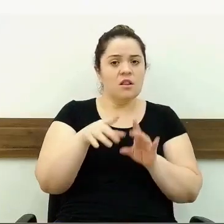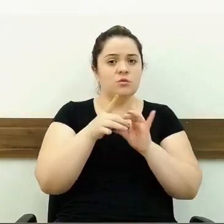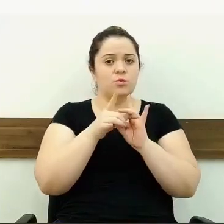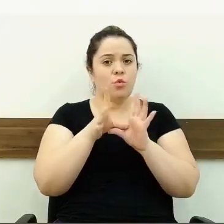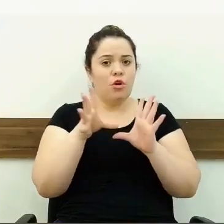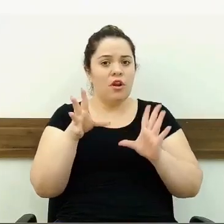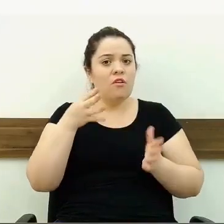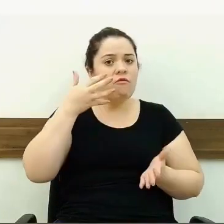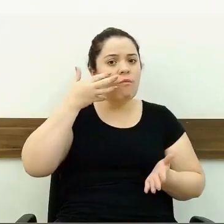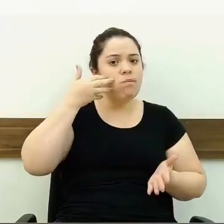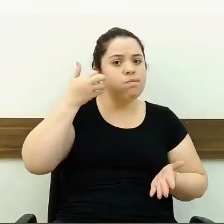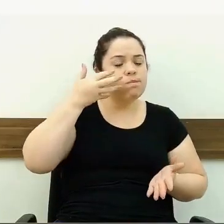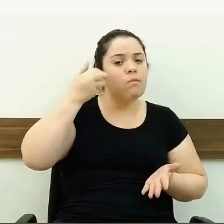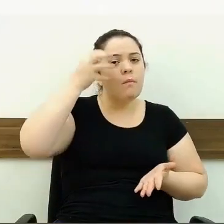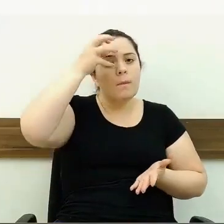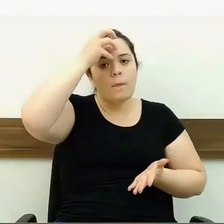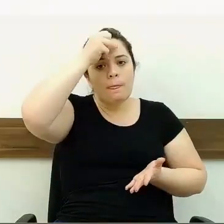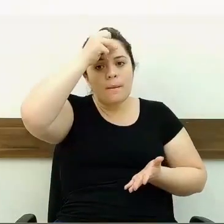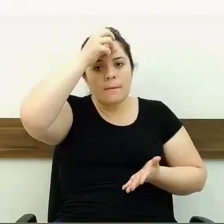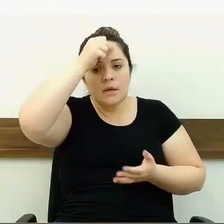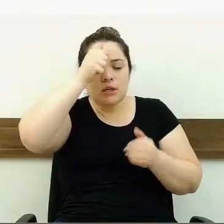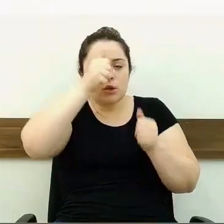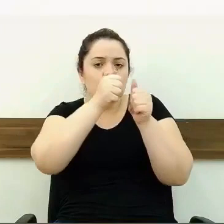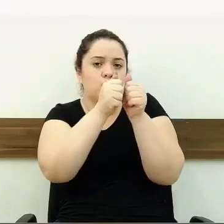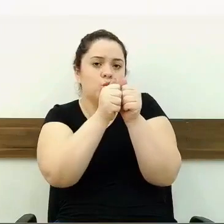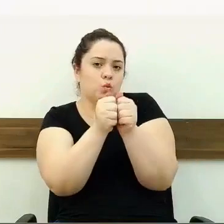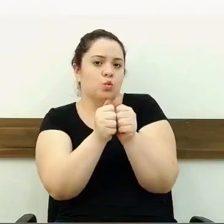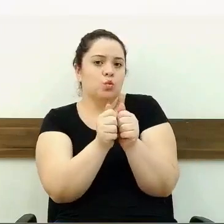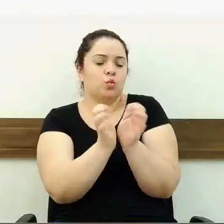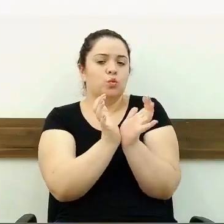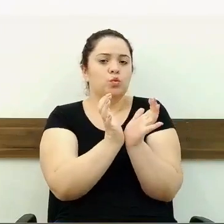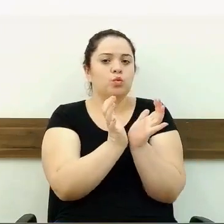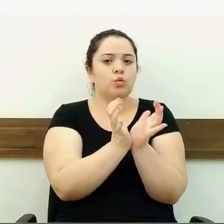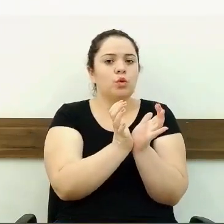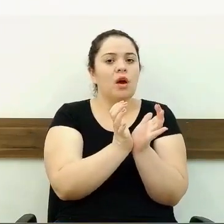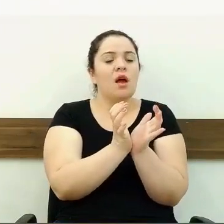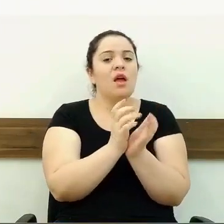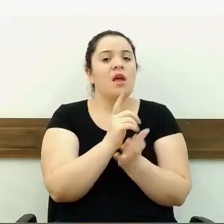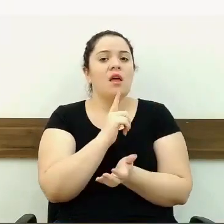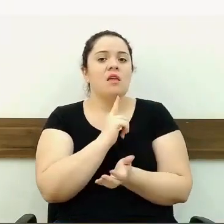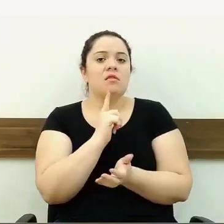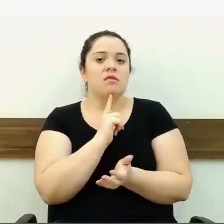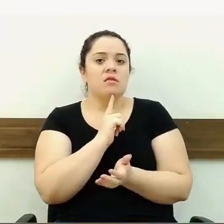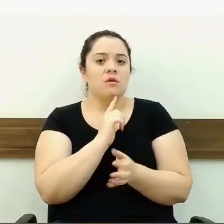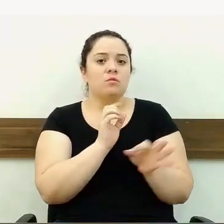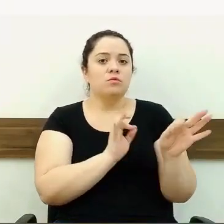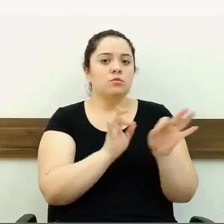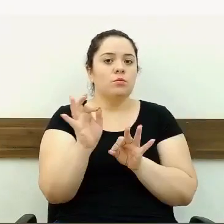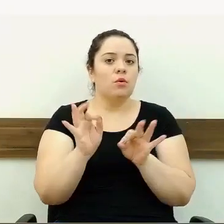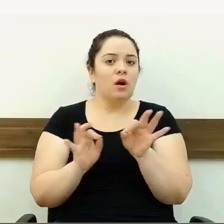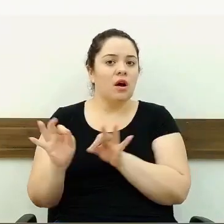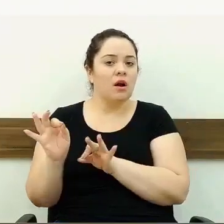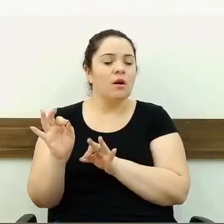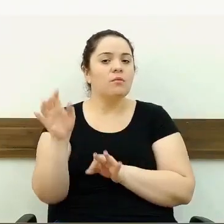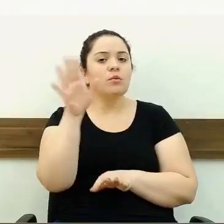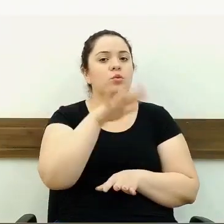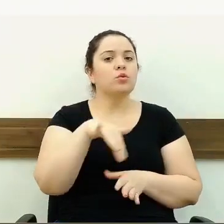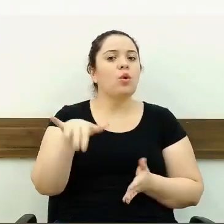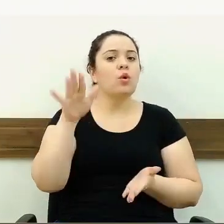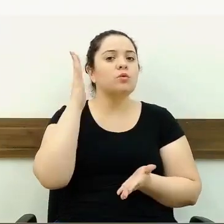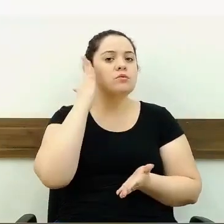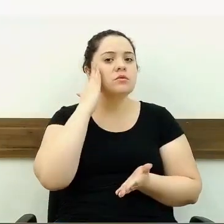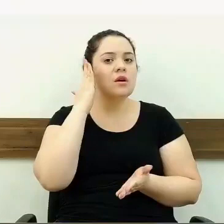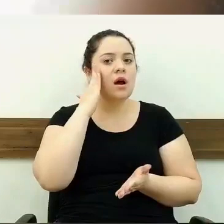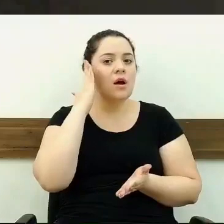junto a alguma instituição. E nós temos o programa, como todos sabem, porém, quando